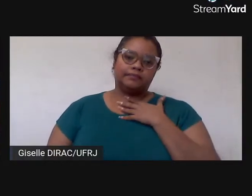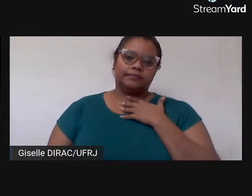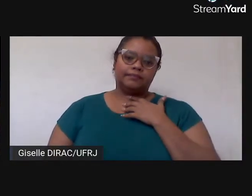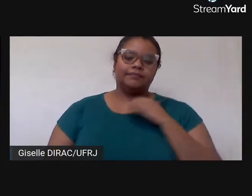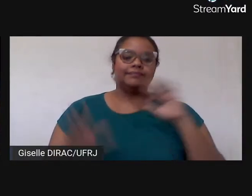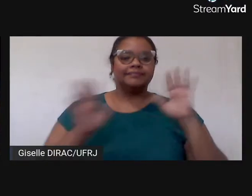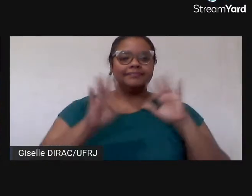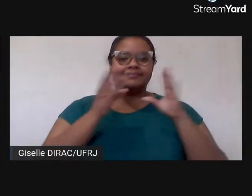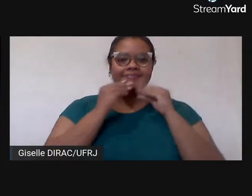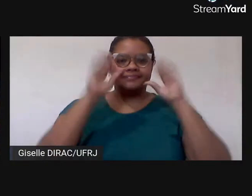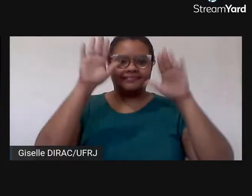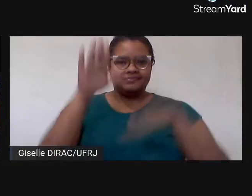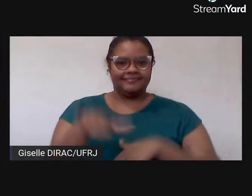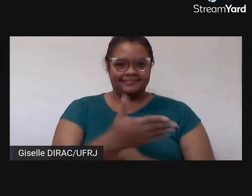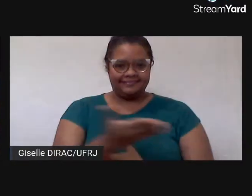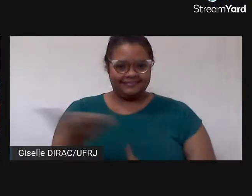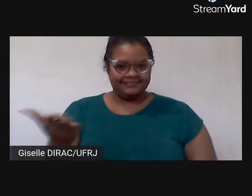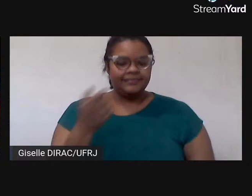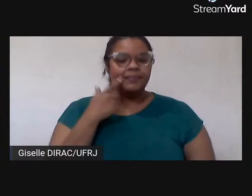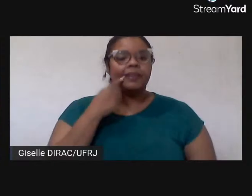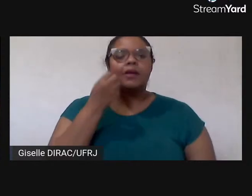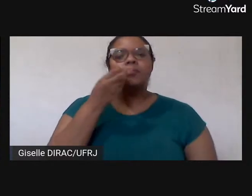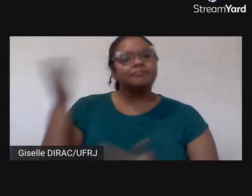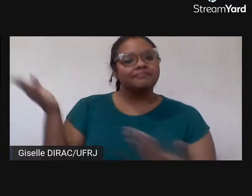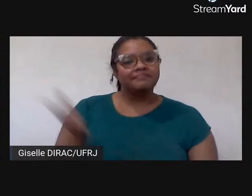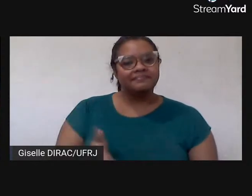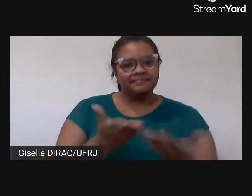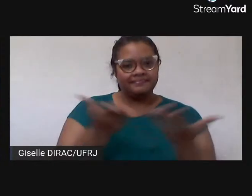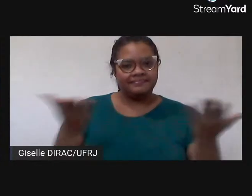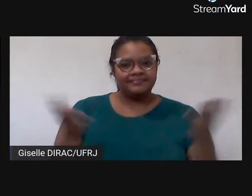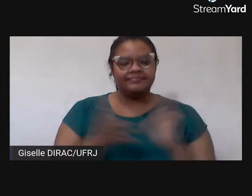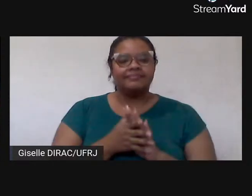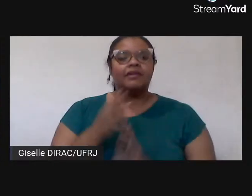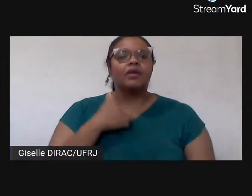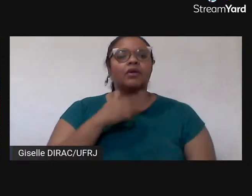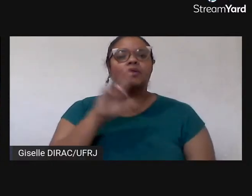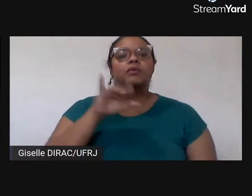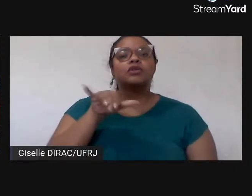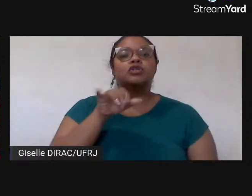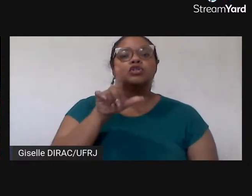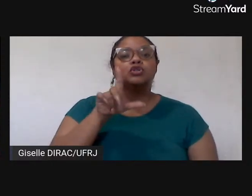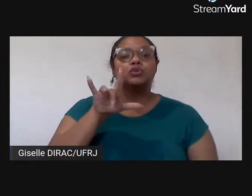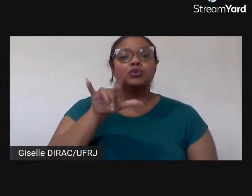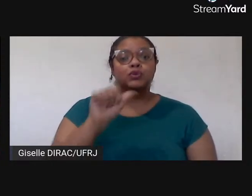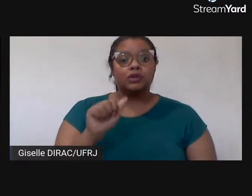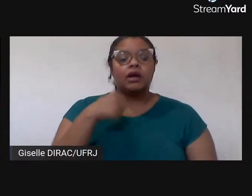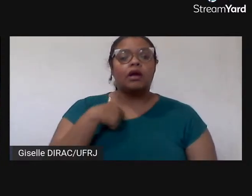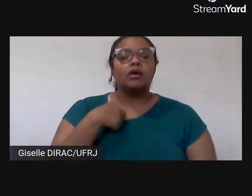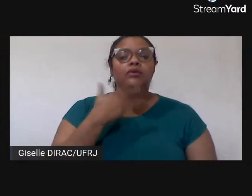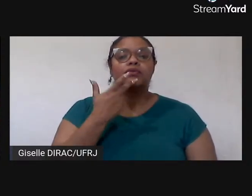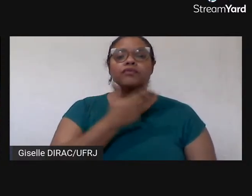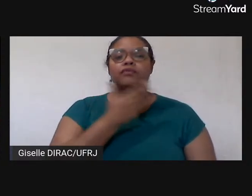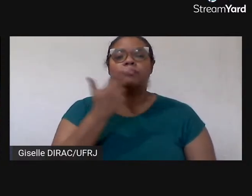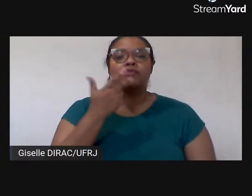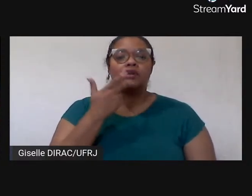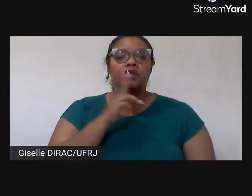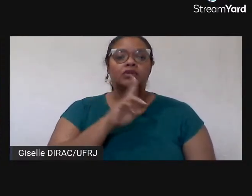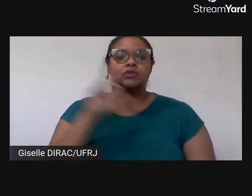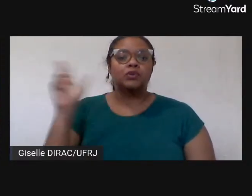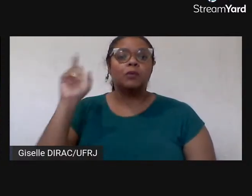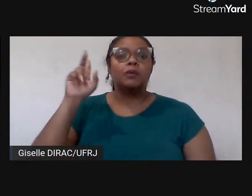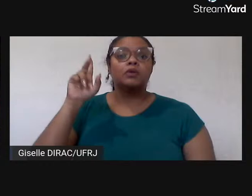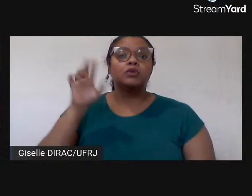Boa tarde, pessoal. Sejam bem-vindos. Meu nome é Júlia Catalda, estou falando aqui em nome do programa de pós